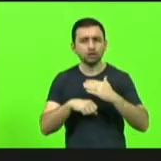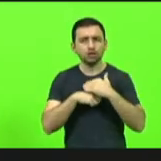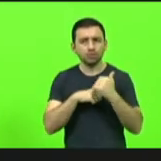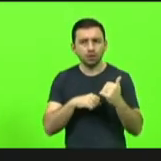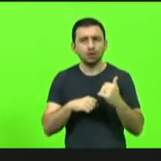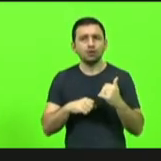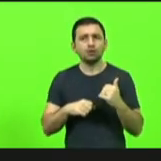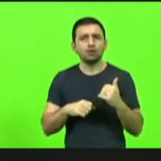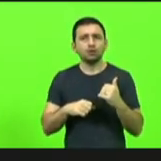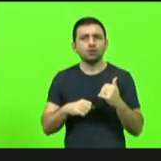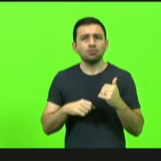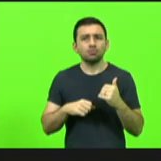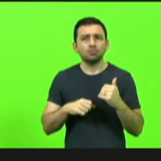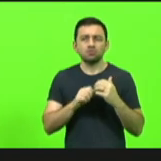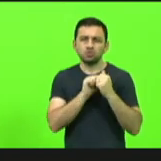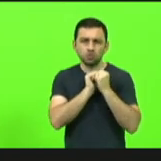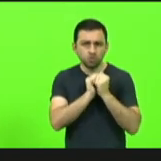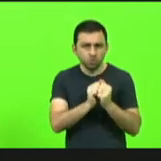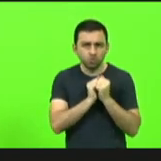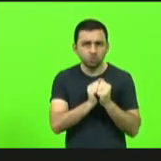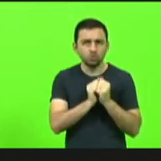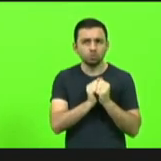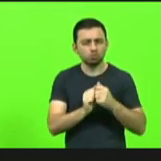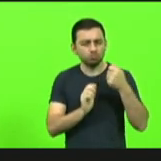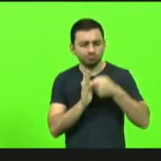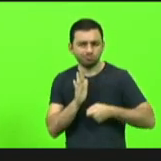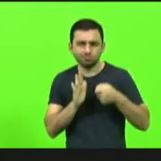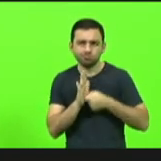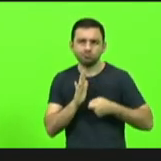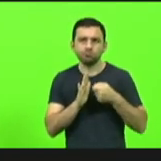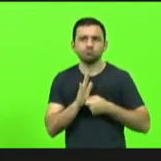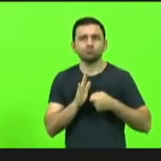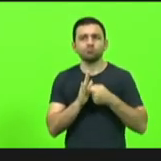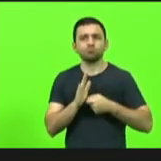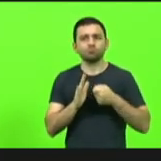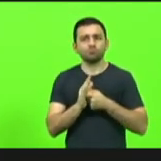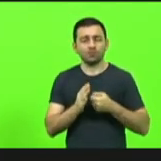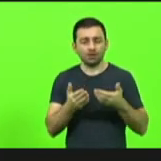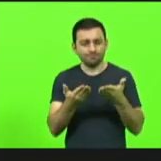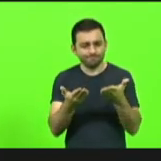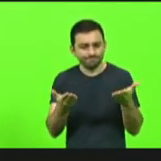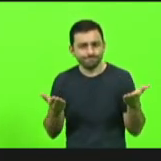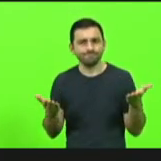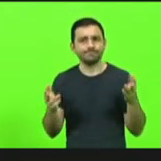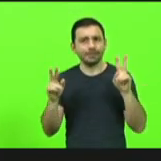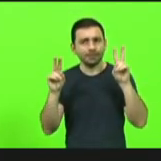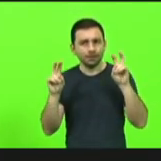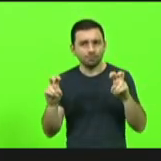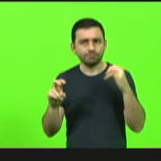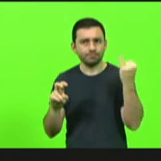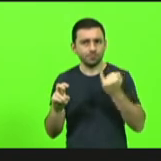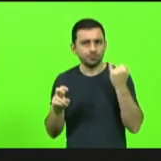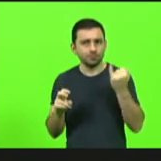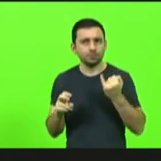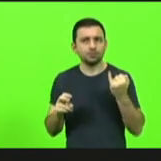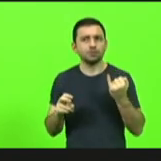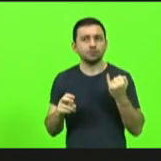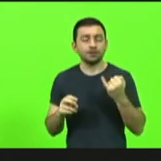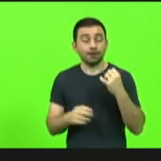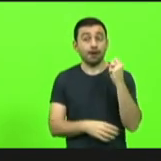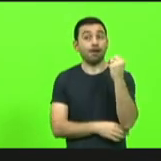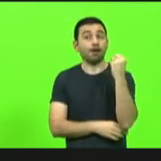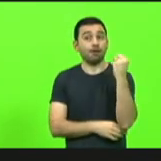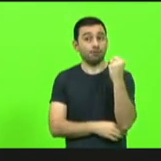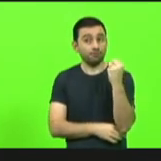estar juntos nessa luta e nessa causa que é tão importante e tão grave